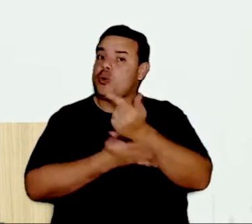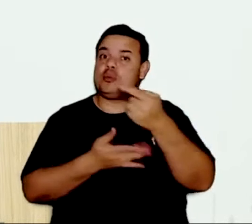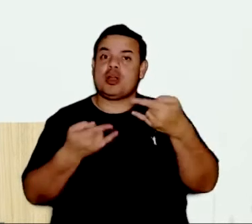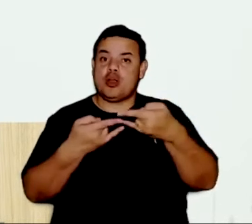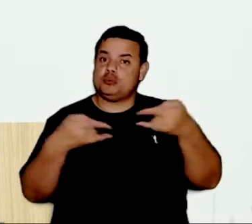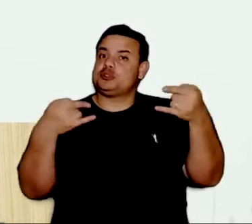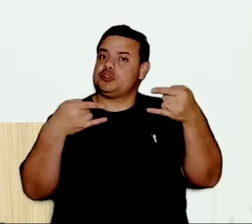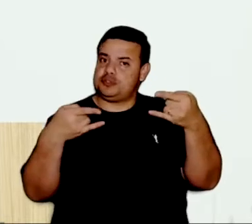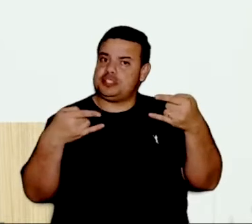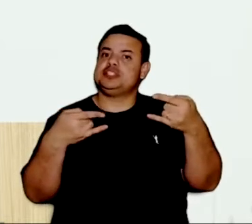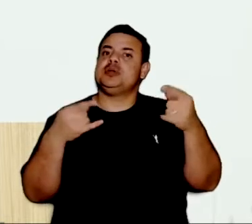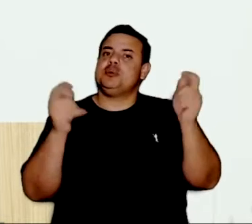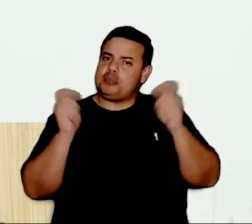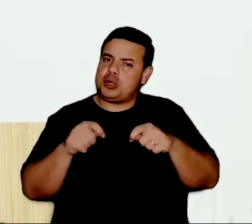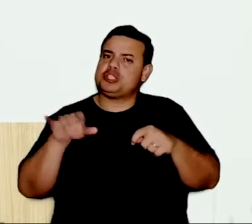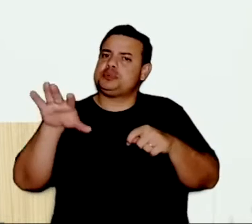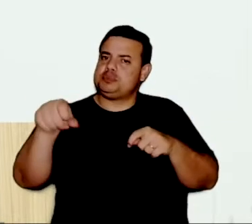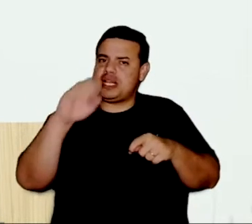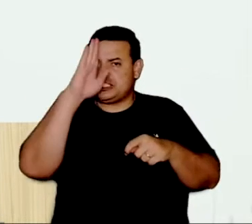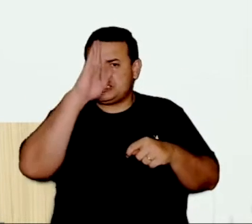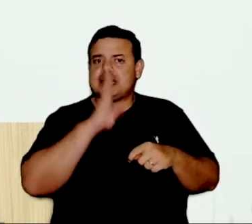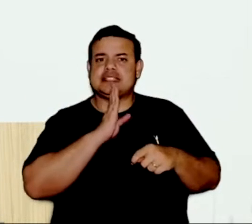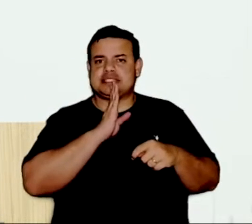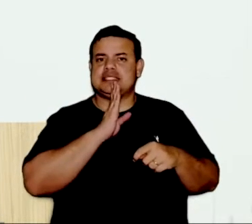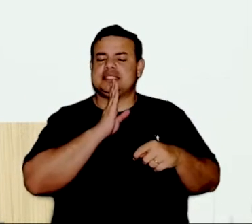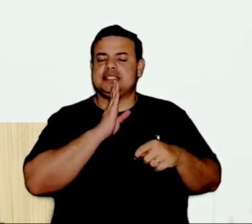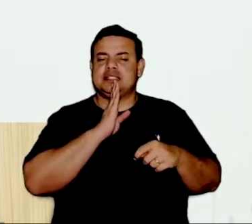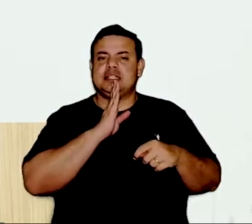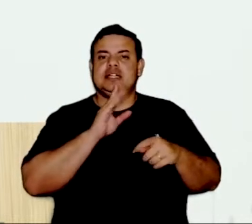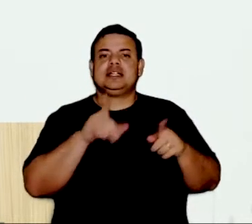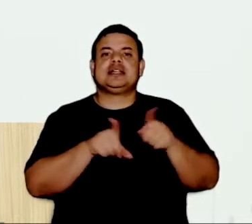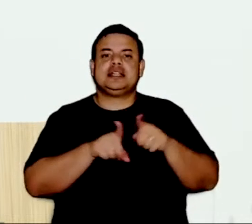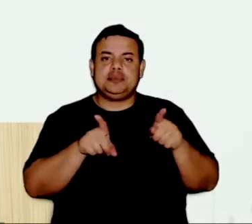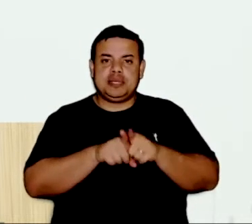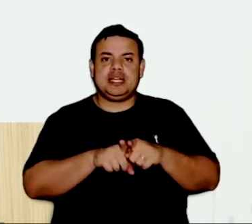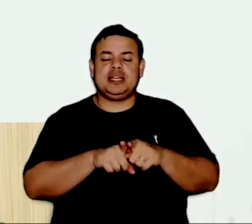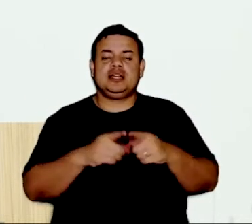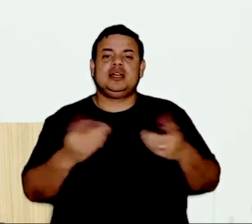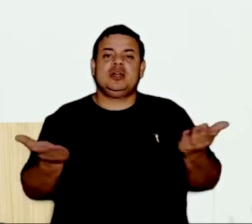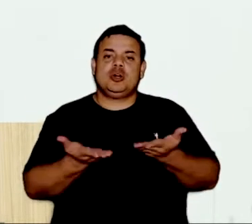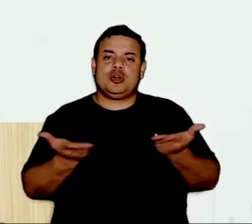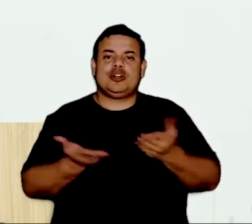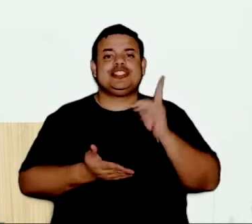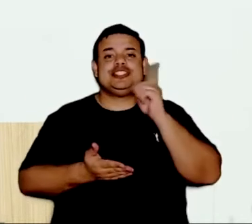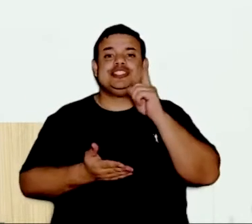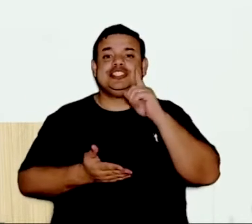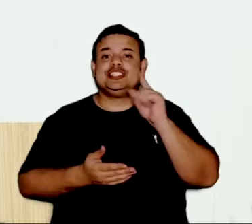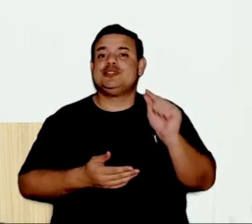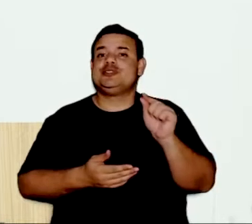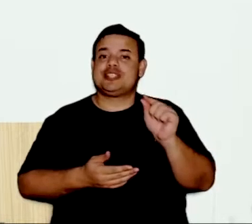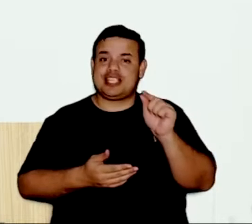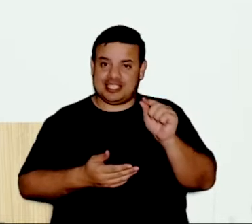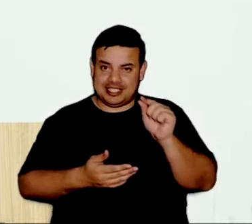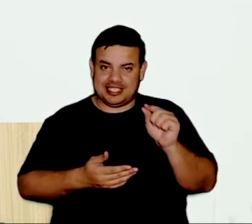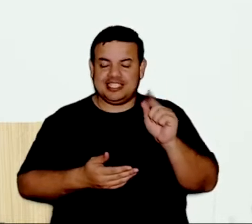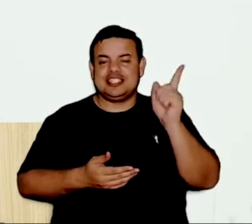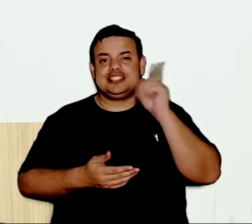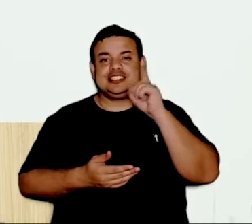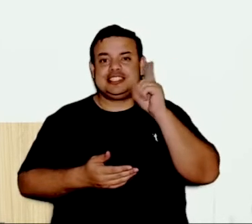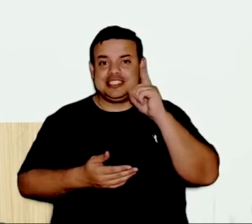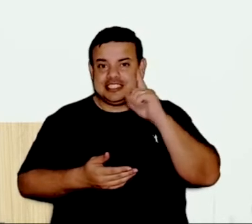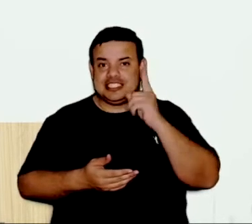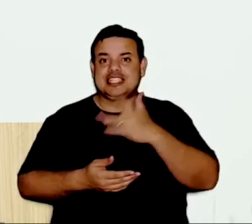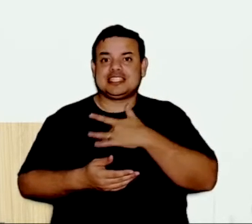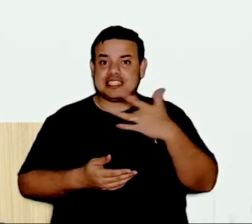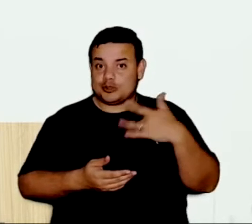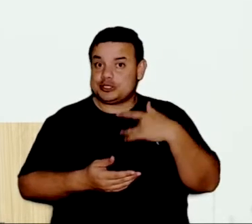absorvente. E também, hoje é dia de muita coisa, porque hoje também é dia da saúde mental.